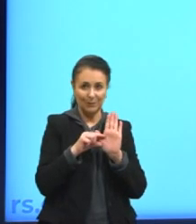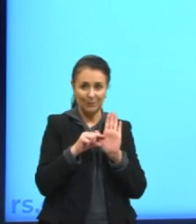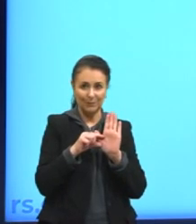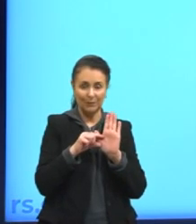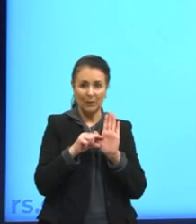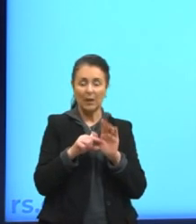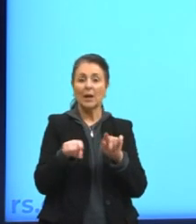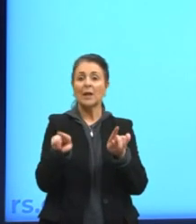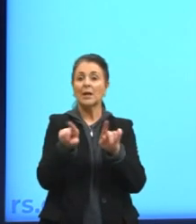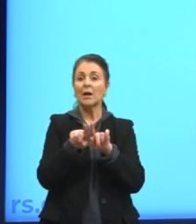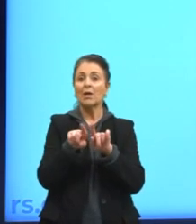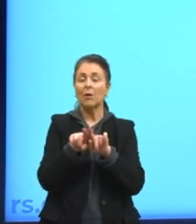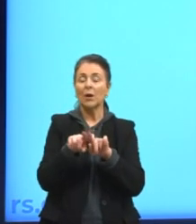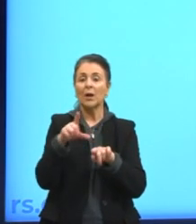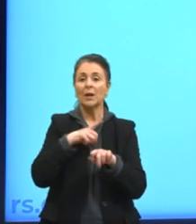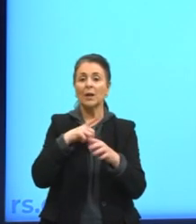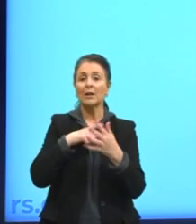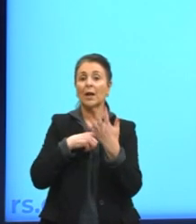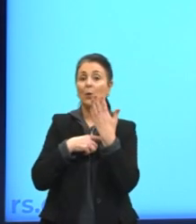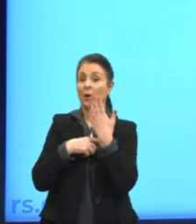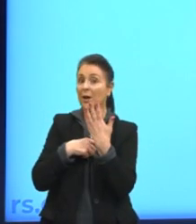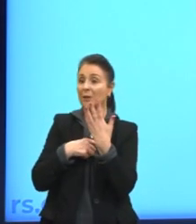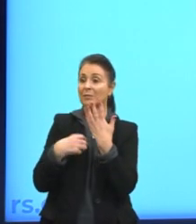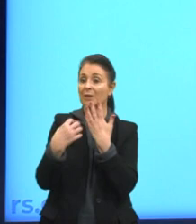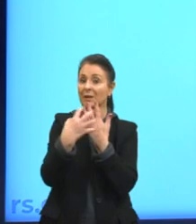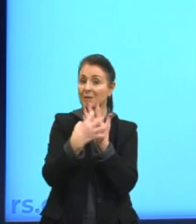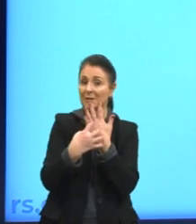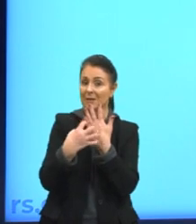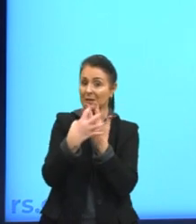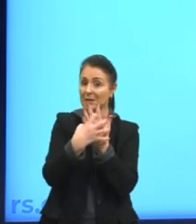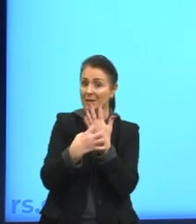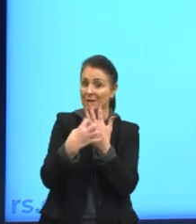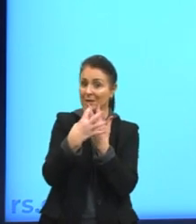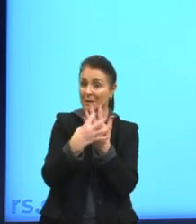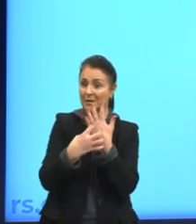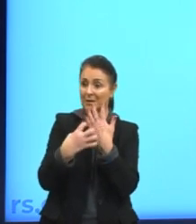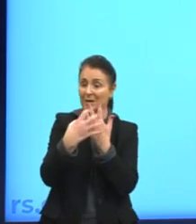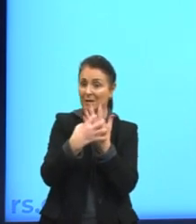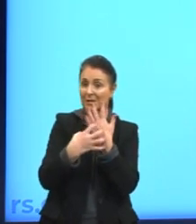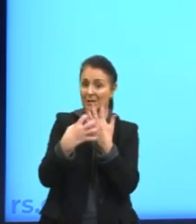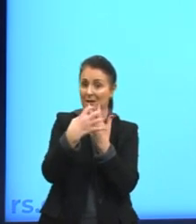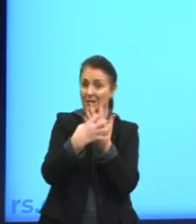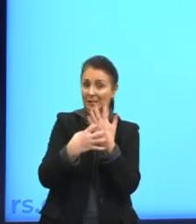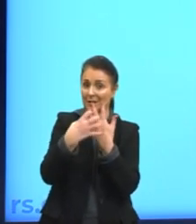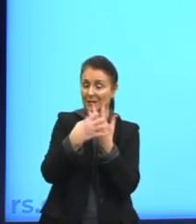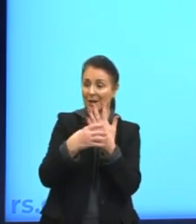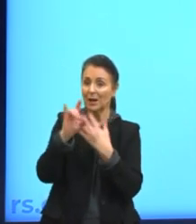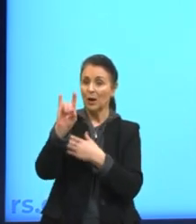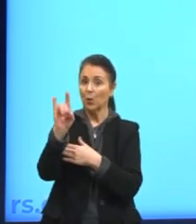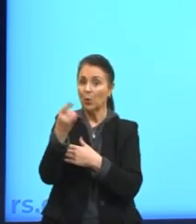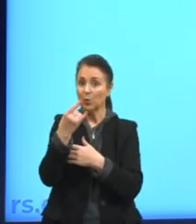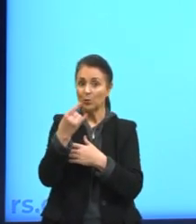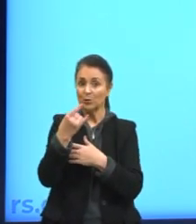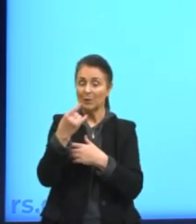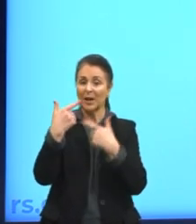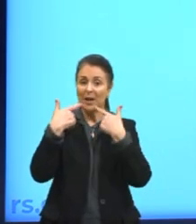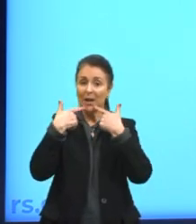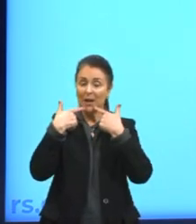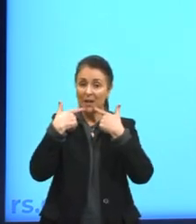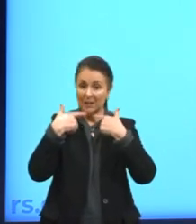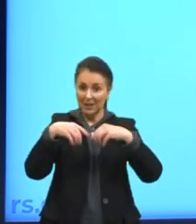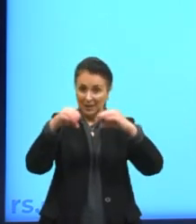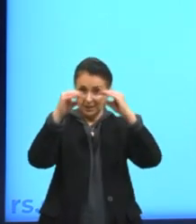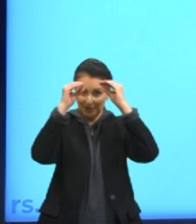Por fim, chegamos então à sinestesia, que é a nossa última das figuras de linguagem de